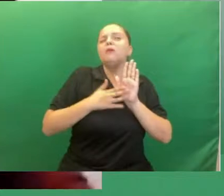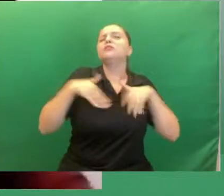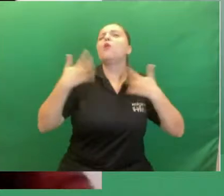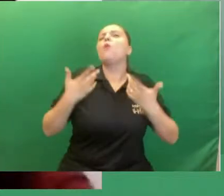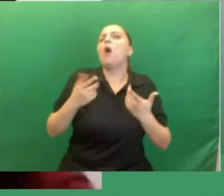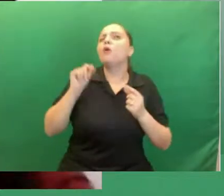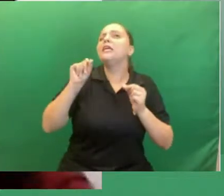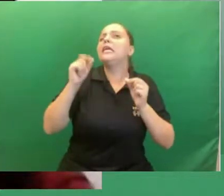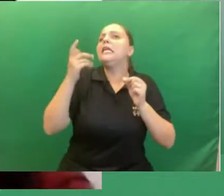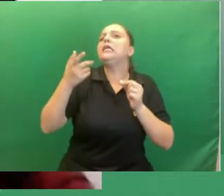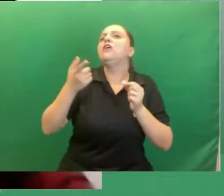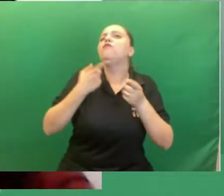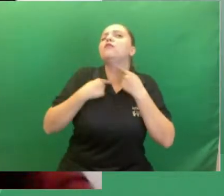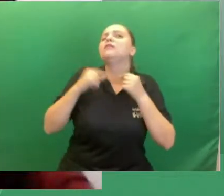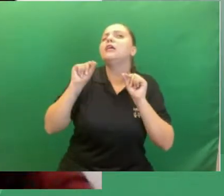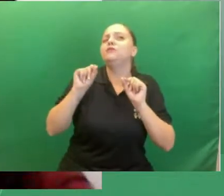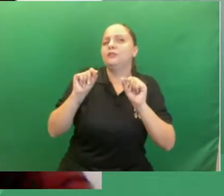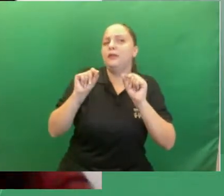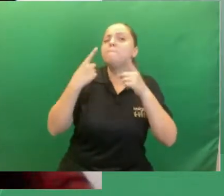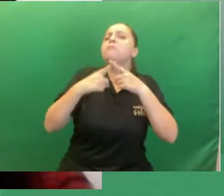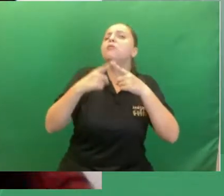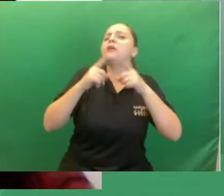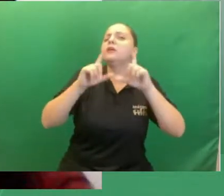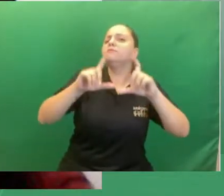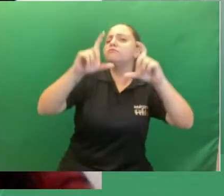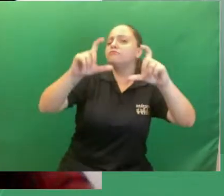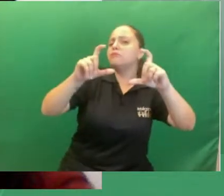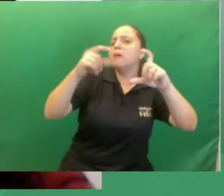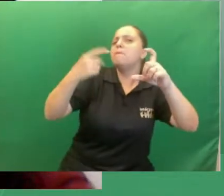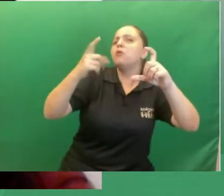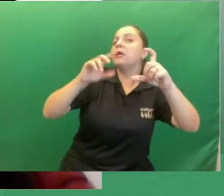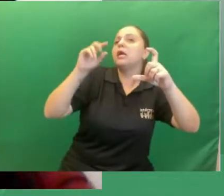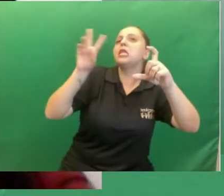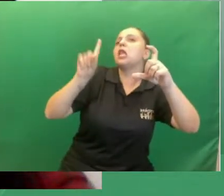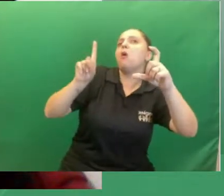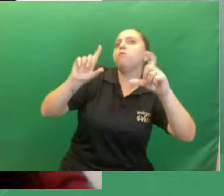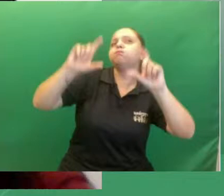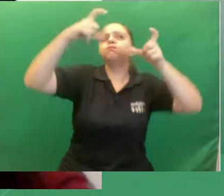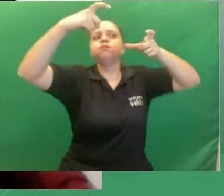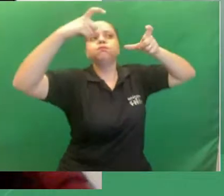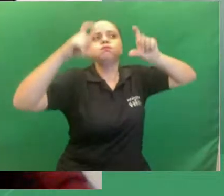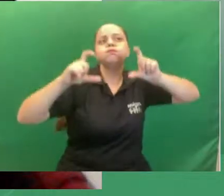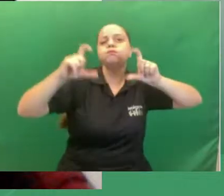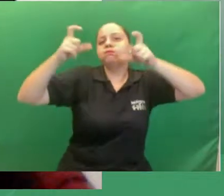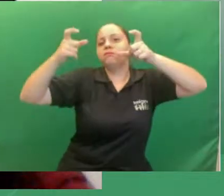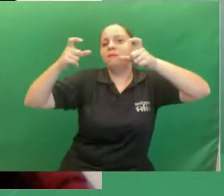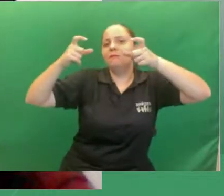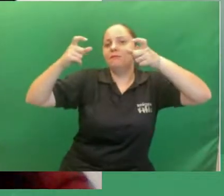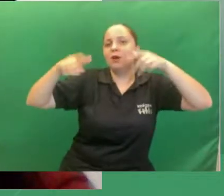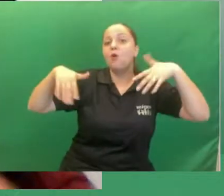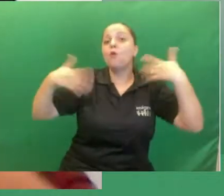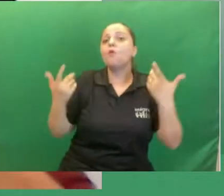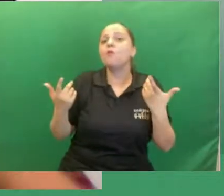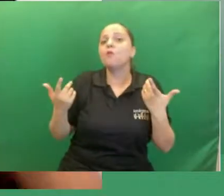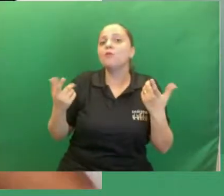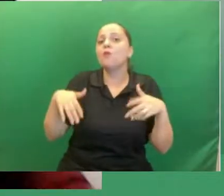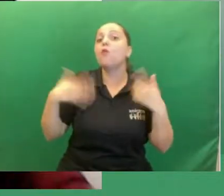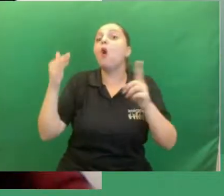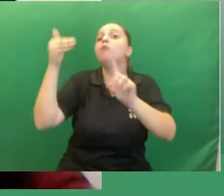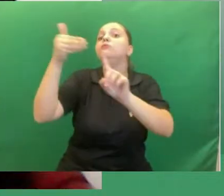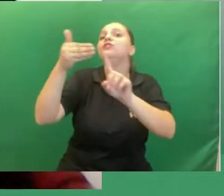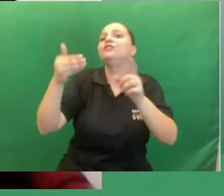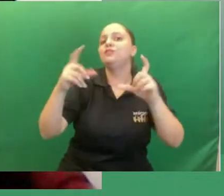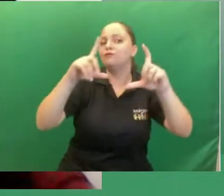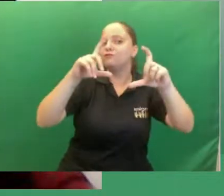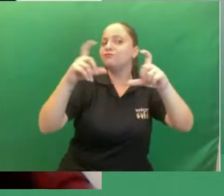ainda continuando com você Davi a sua ideia de plano de aula dentro da pesquisa ótima aliás